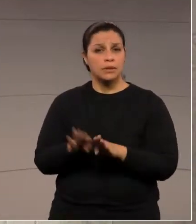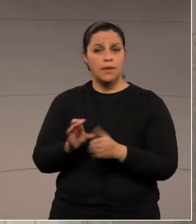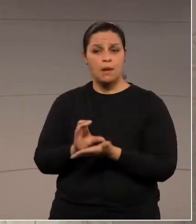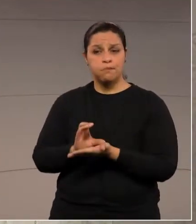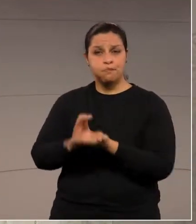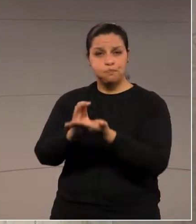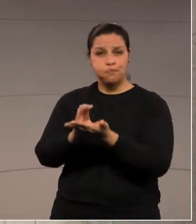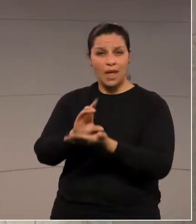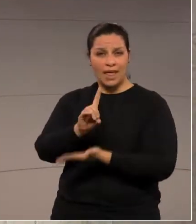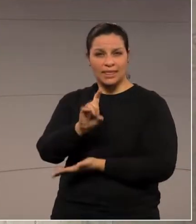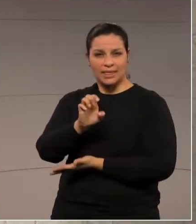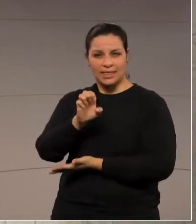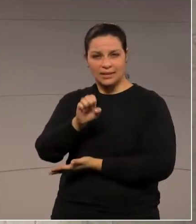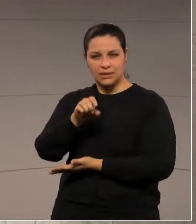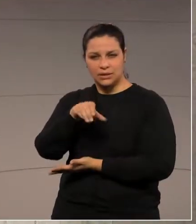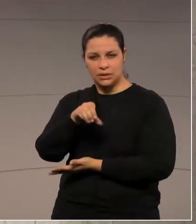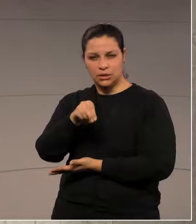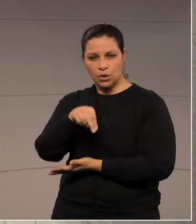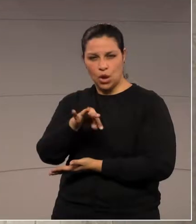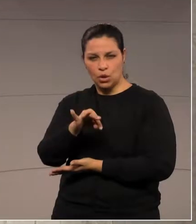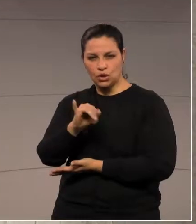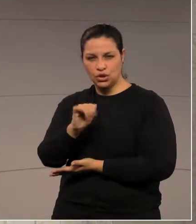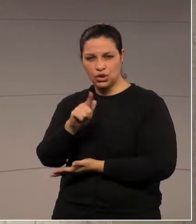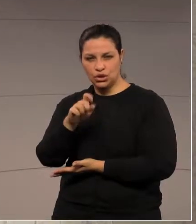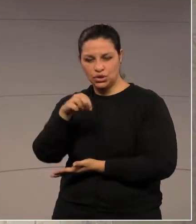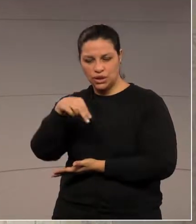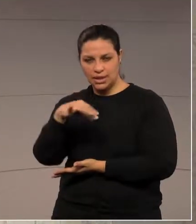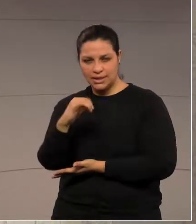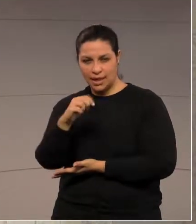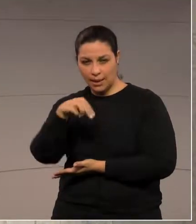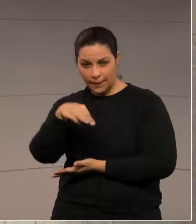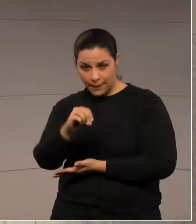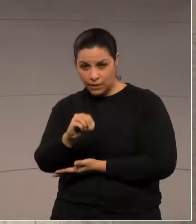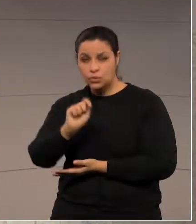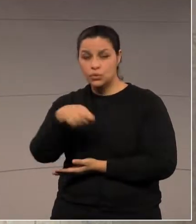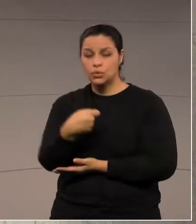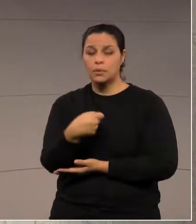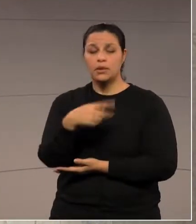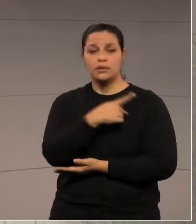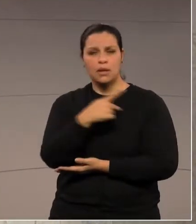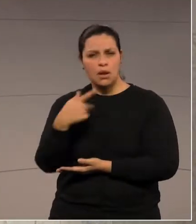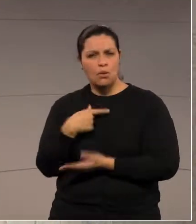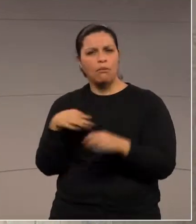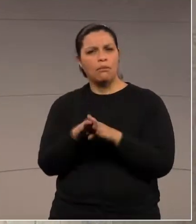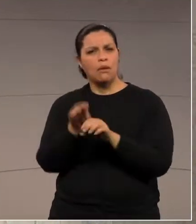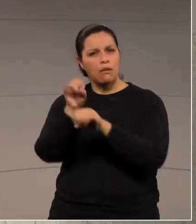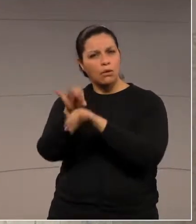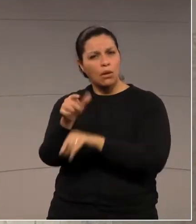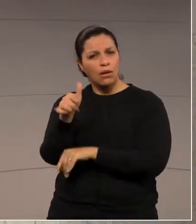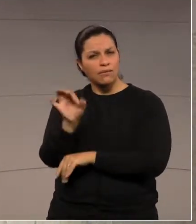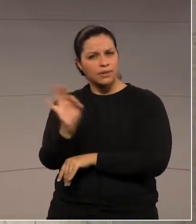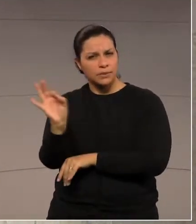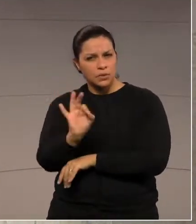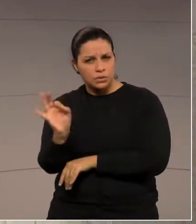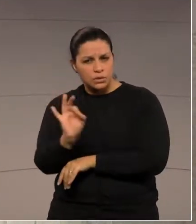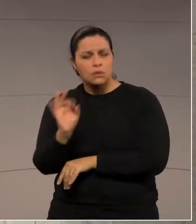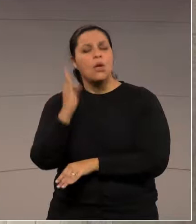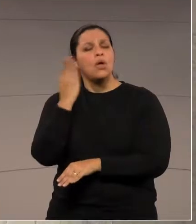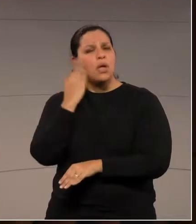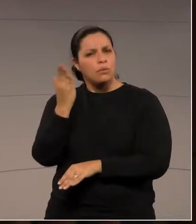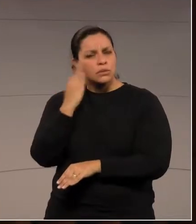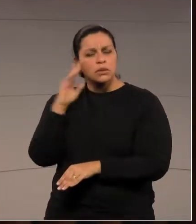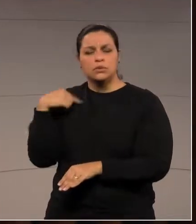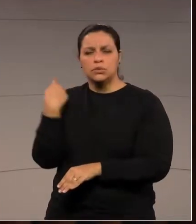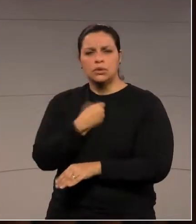o descontingenciamento para a saúde e educação dos 20%. Estamos avançando. E eu tenho certeza que, com o entendimento,